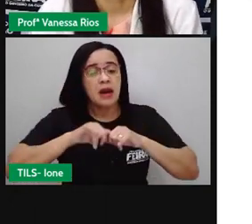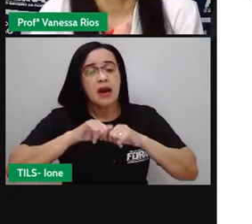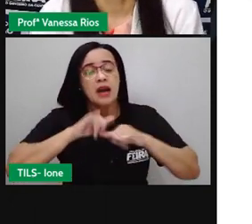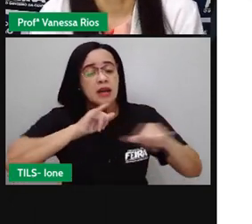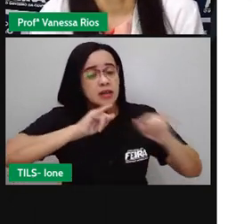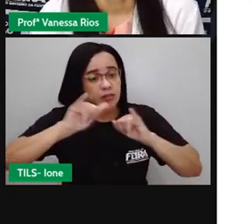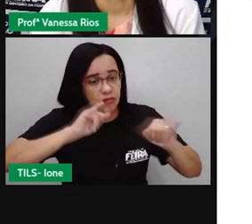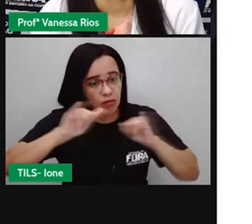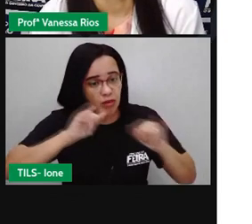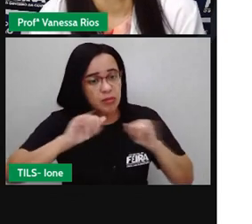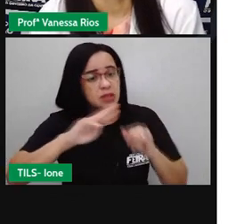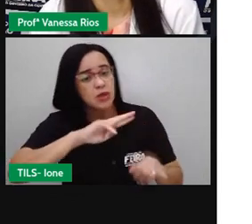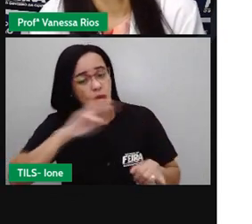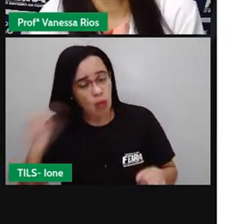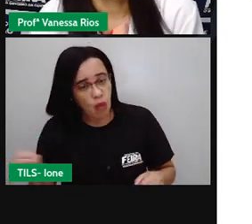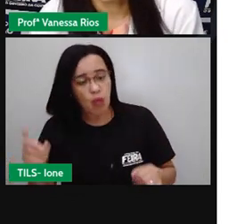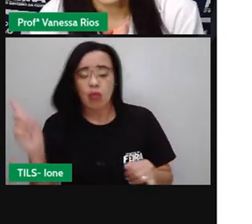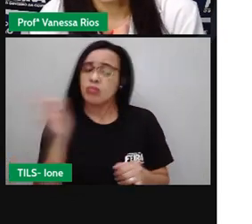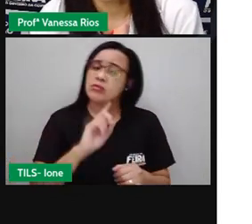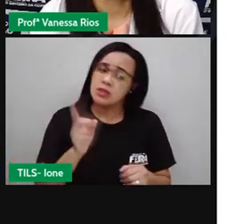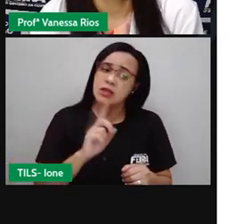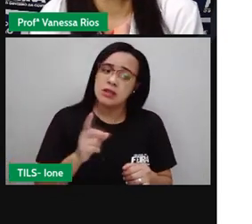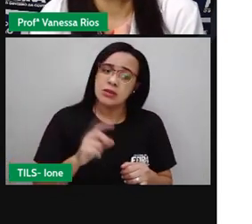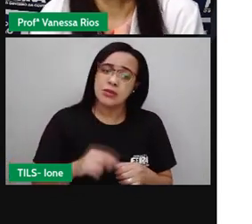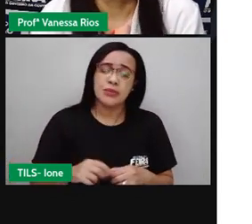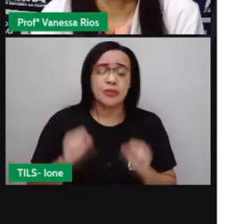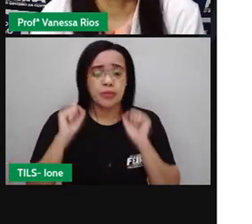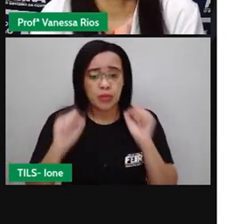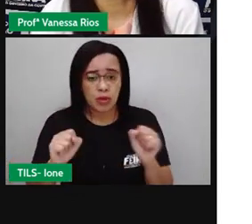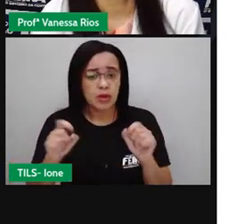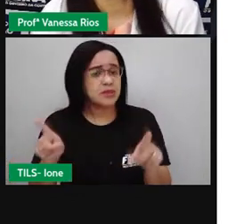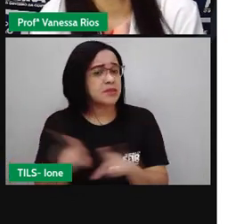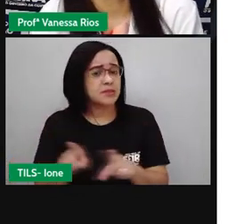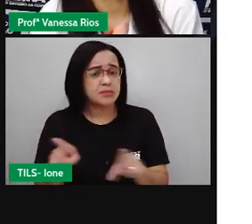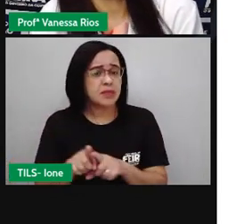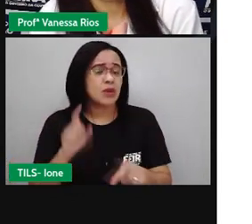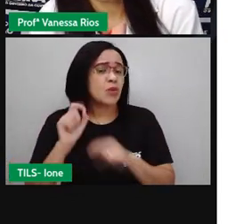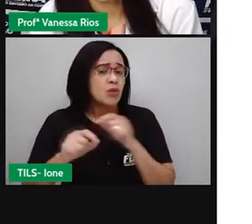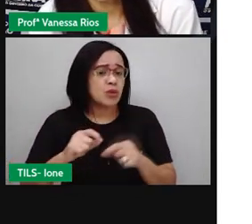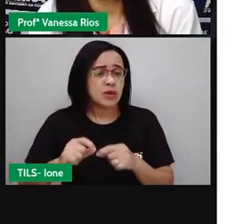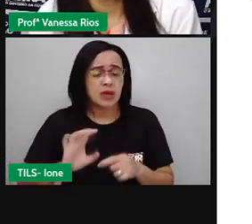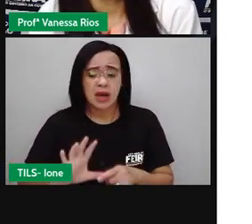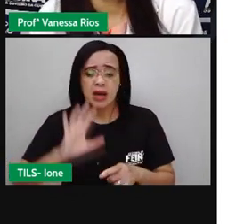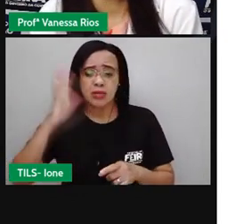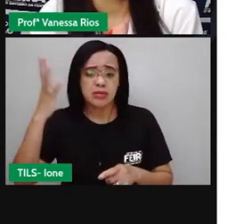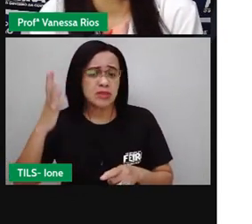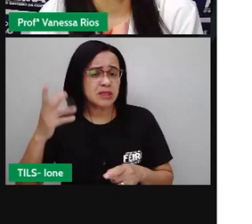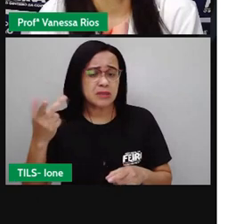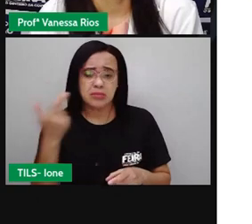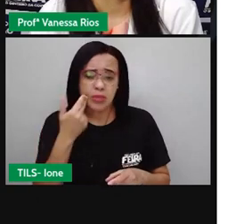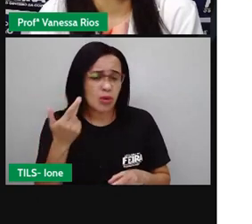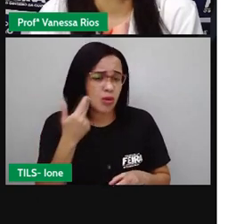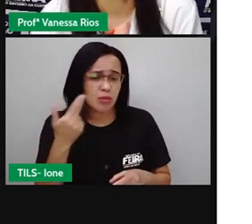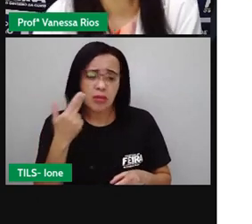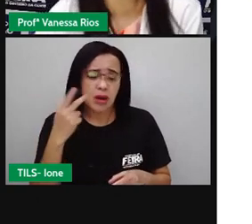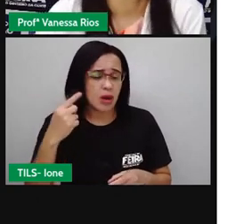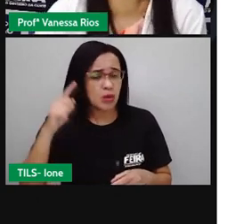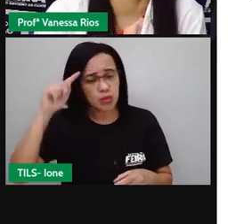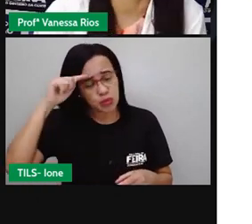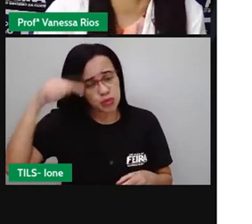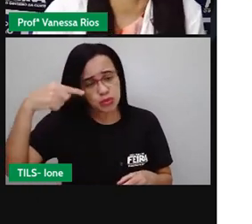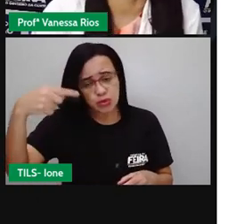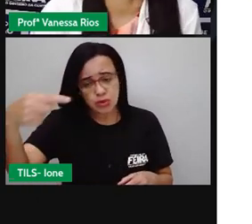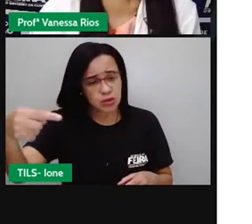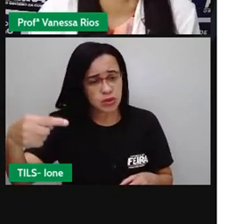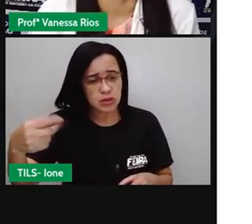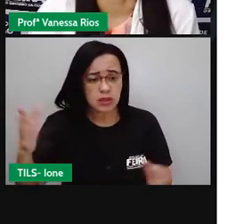como acontecimentos cotidianos, acontecimentos ali do dia a dia. Aí a Pró colocou